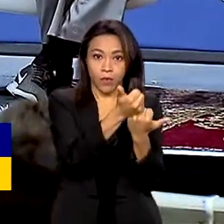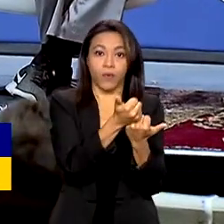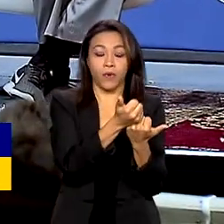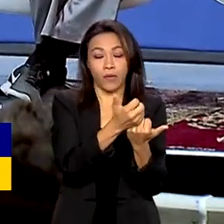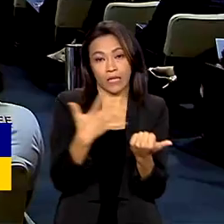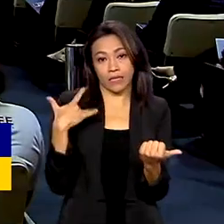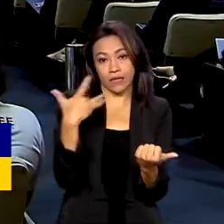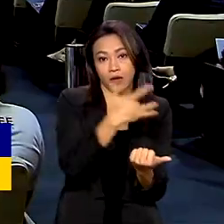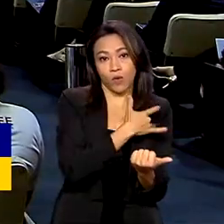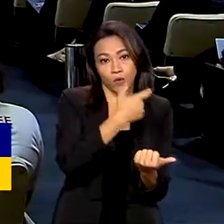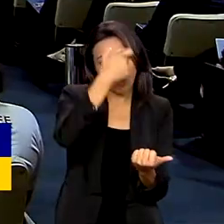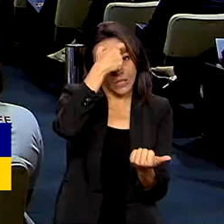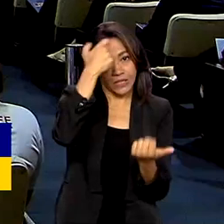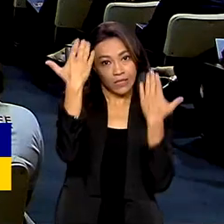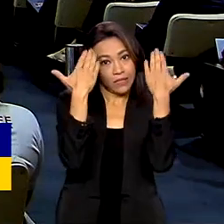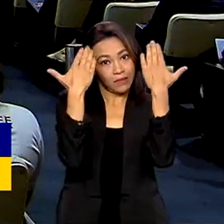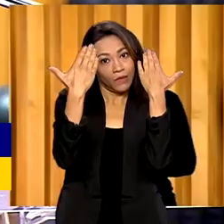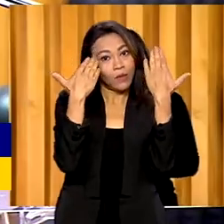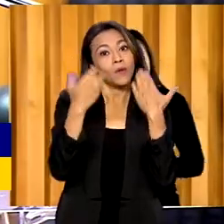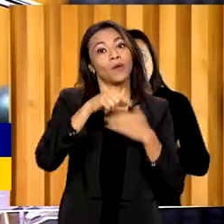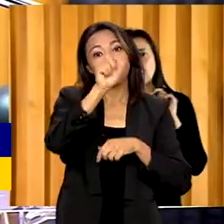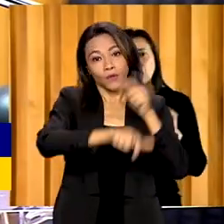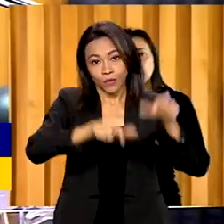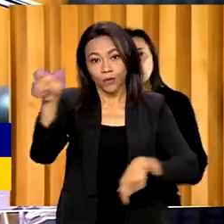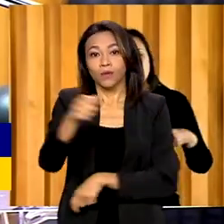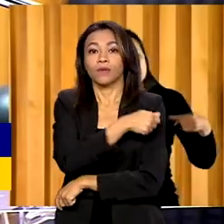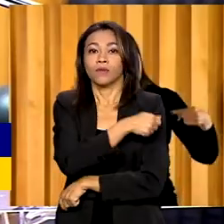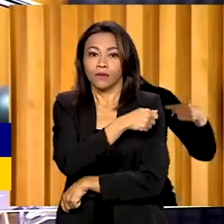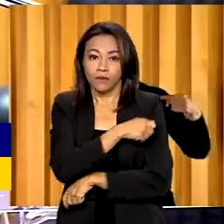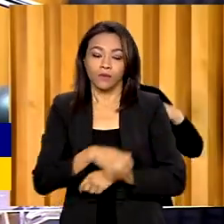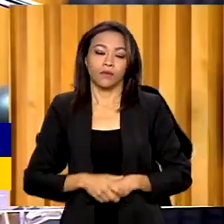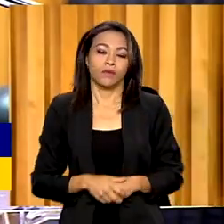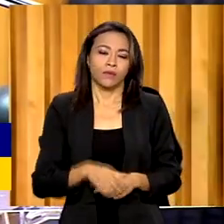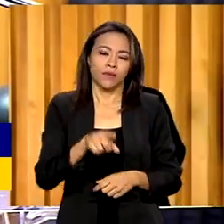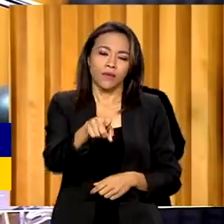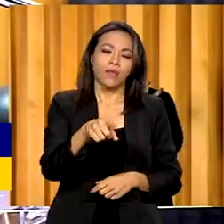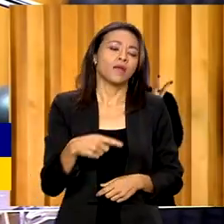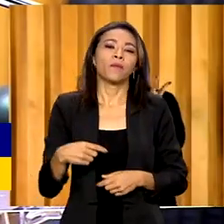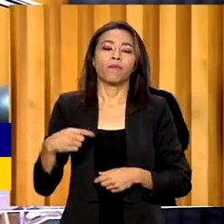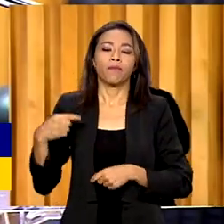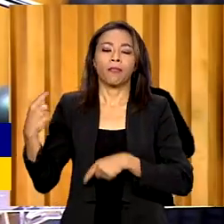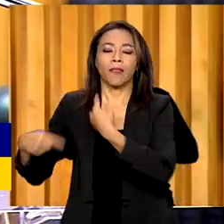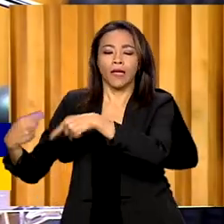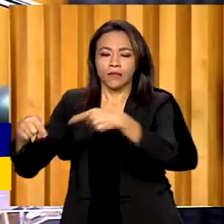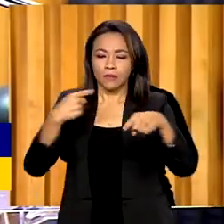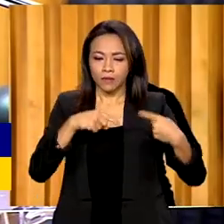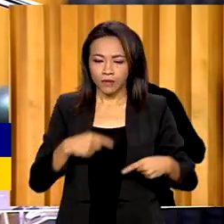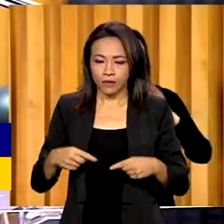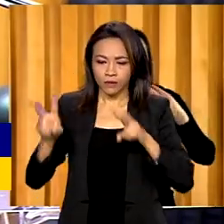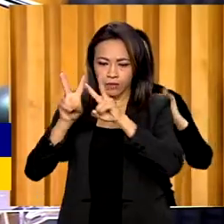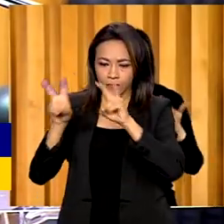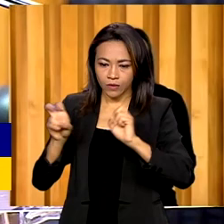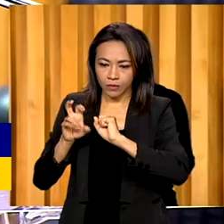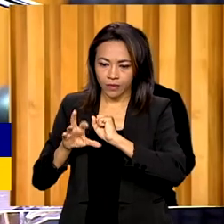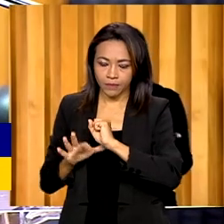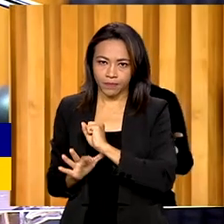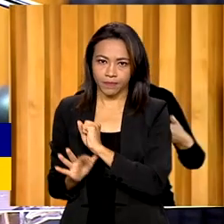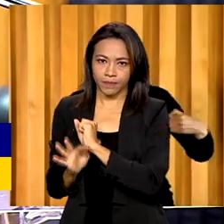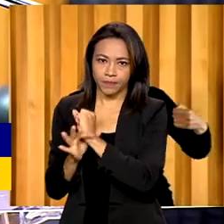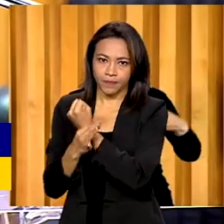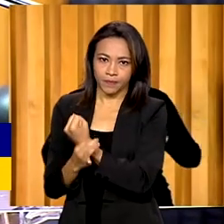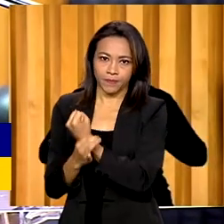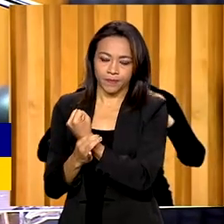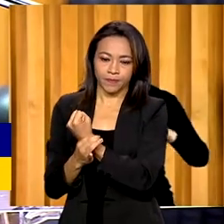saúde mental dos estudantes. A discussão sobre proteção no ambiente escolar, ela precisa